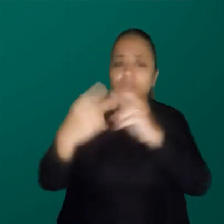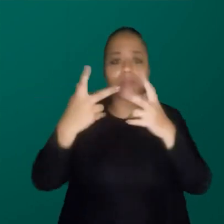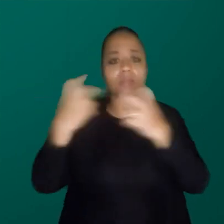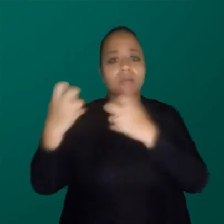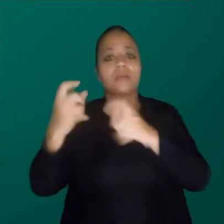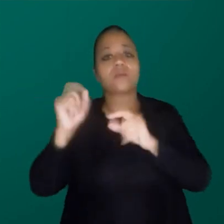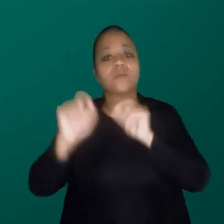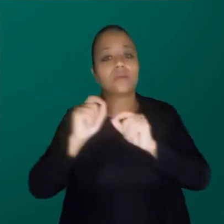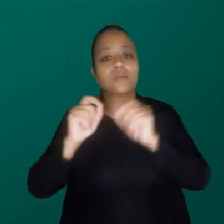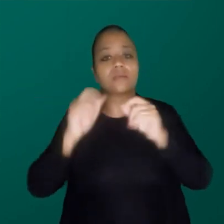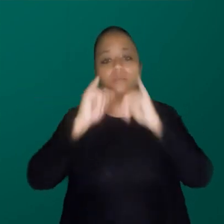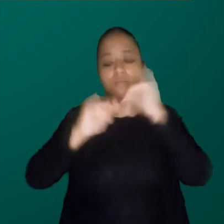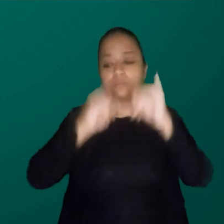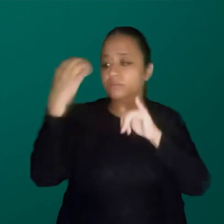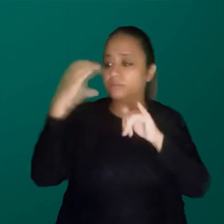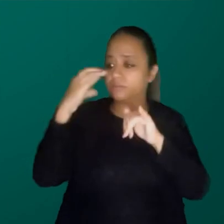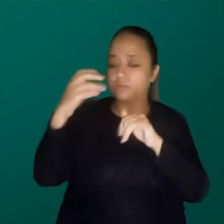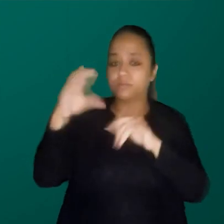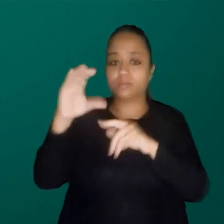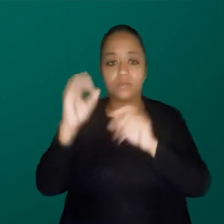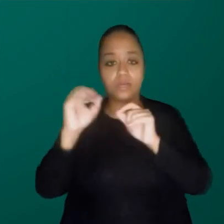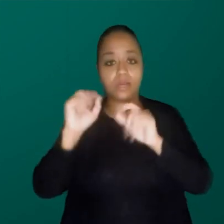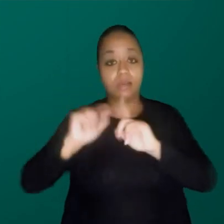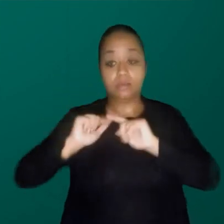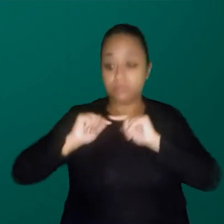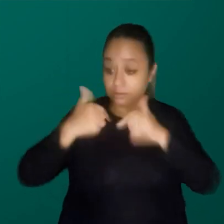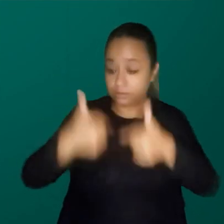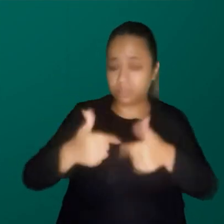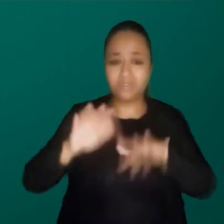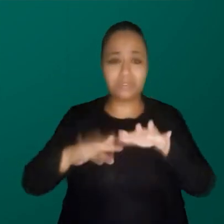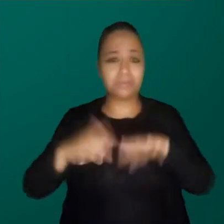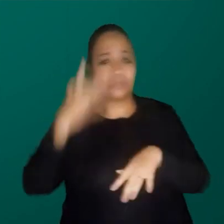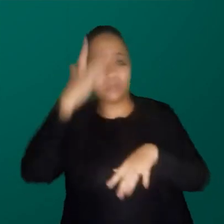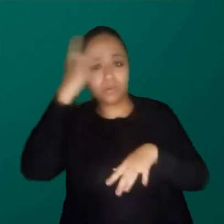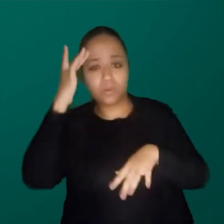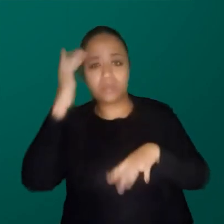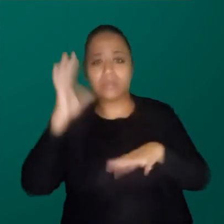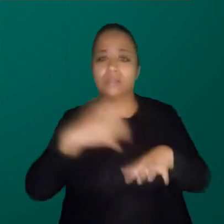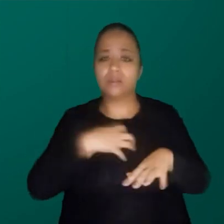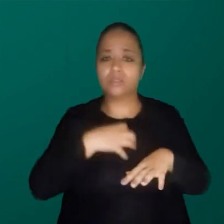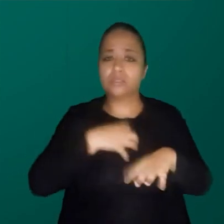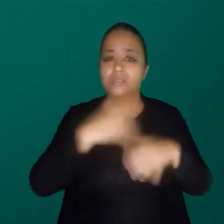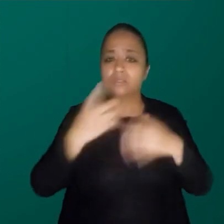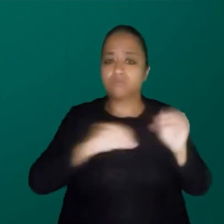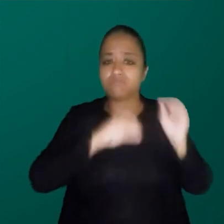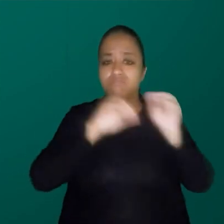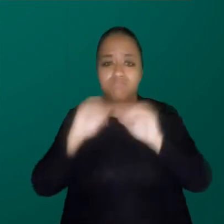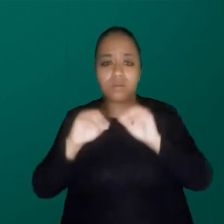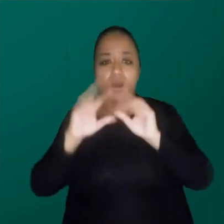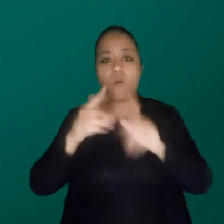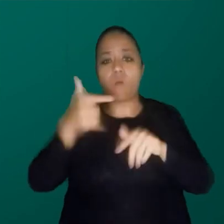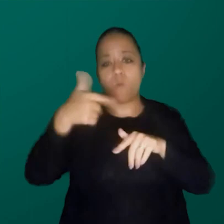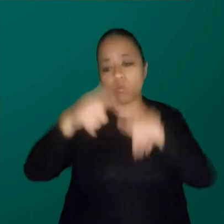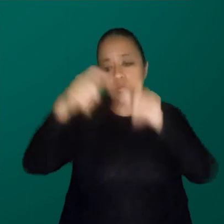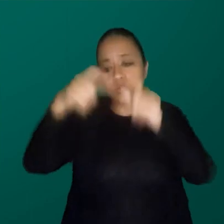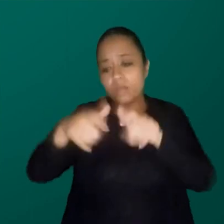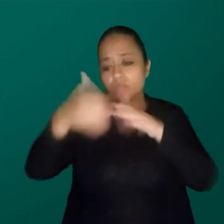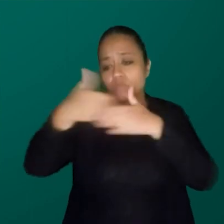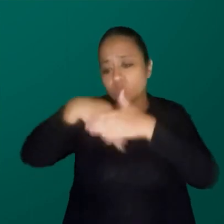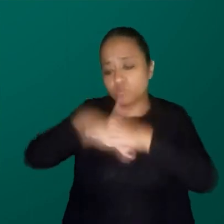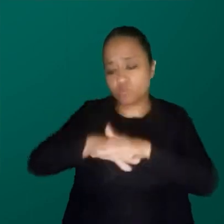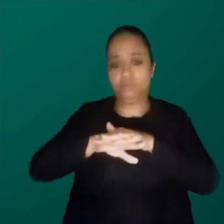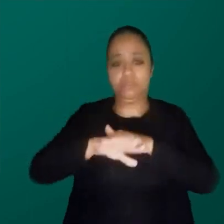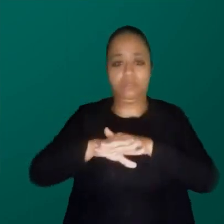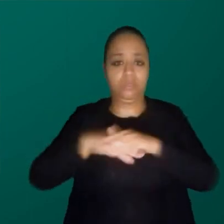para a ciência e para a divulgação científica, ele é um gesto que pode ser muito doloroso, ele desloca a gente de um lugar onde a gente está muito acostumado a olhar o